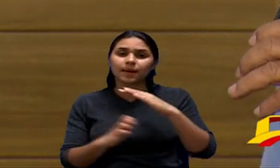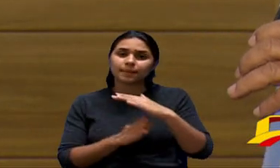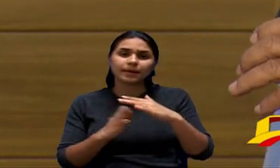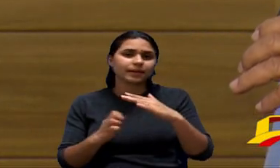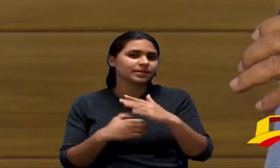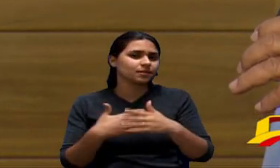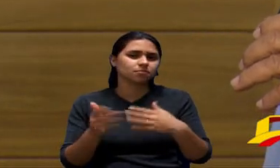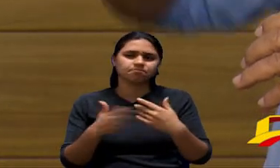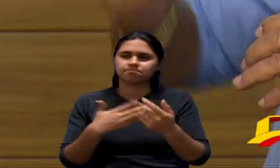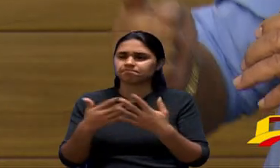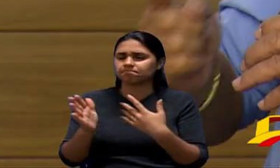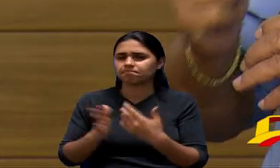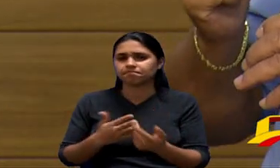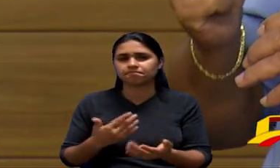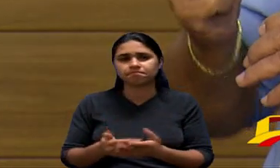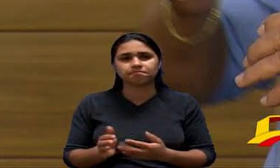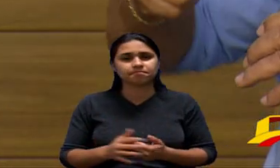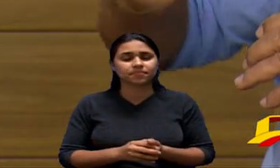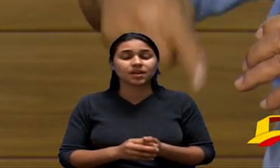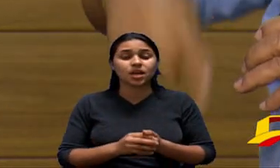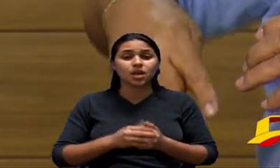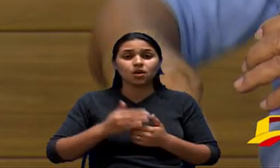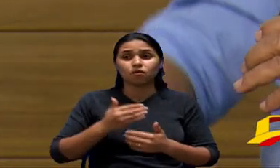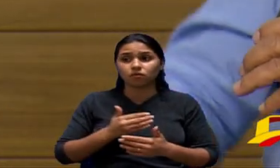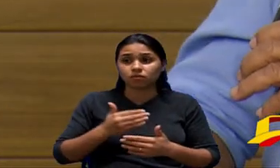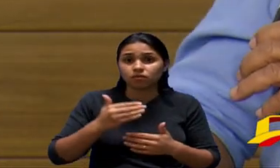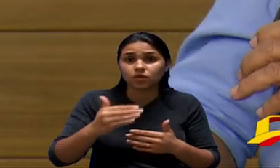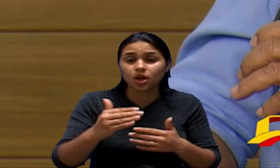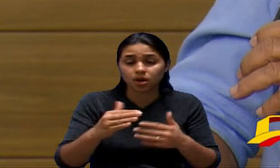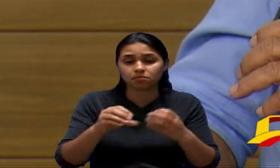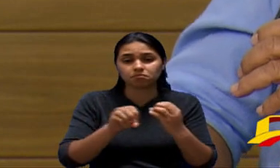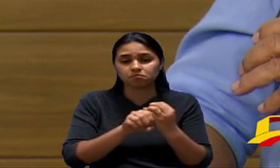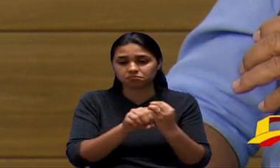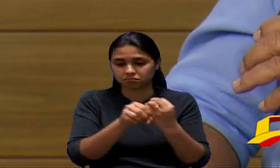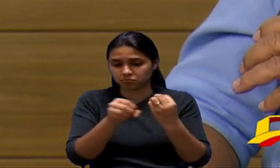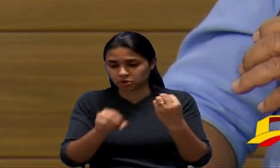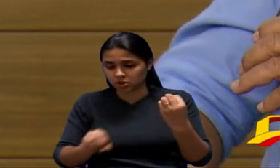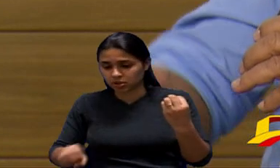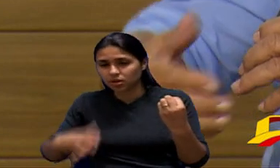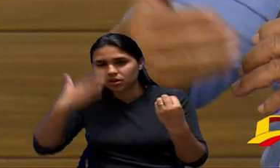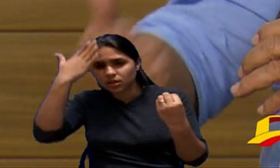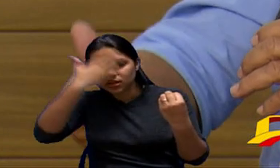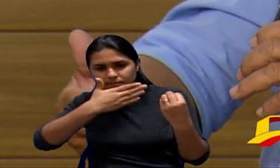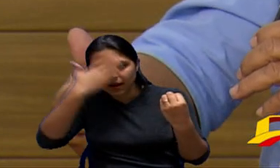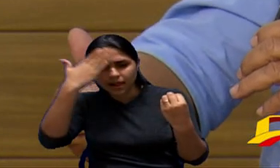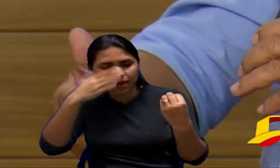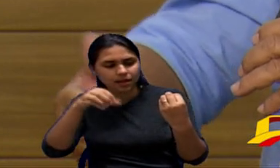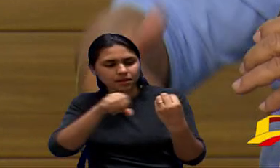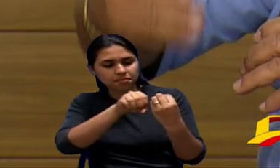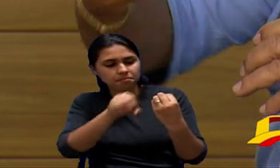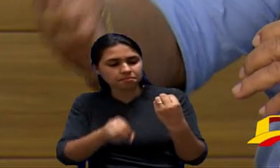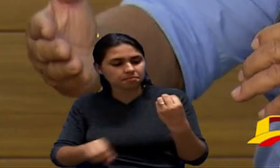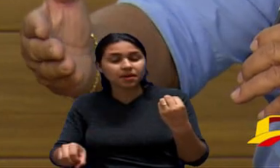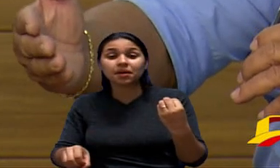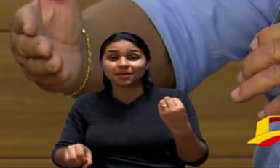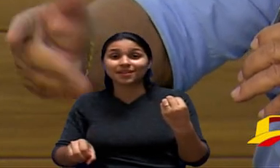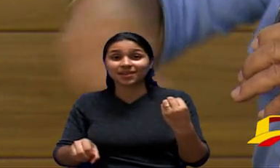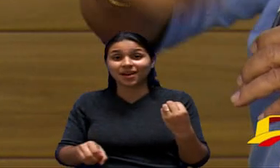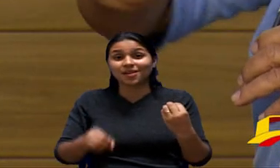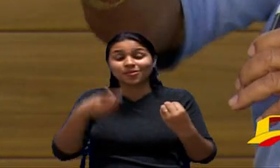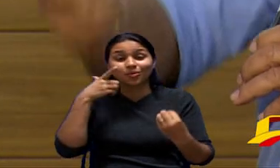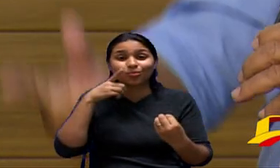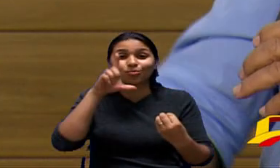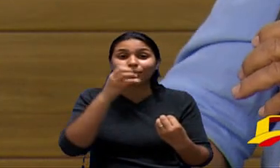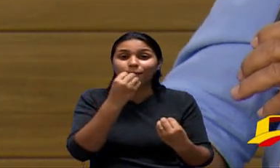diz assim olha eu vou sair na frente eu vou certificar essa mangueira transparente ela sai na frente ganha mercado